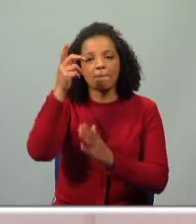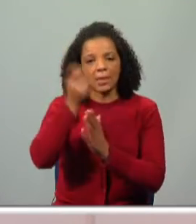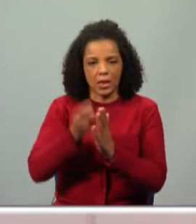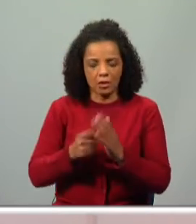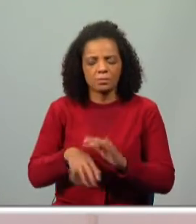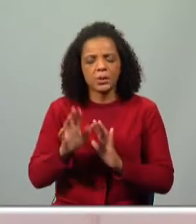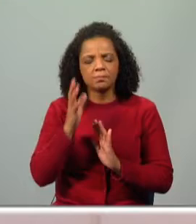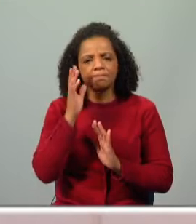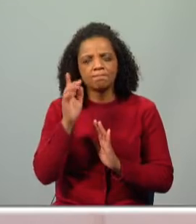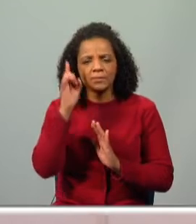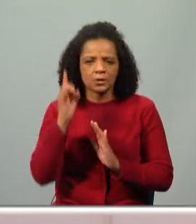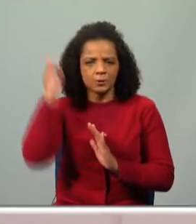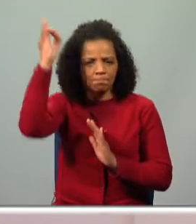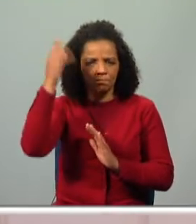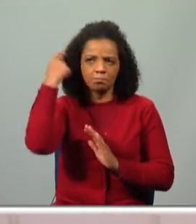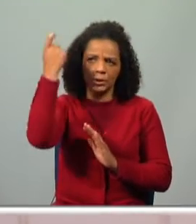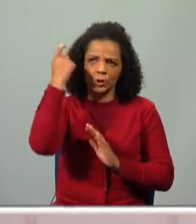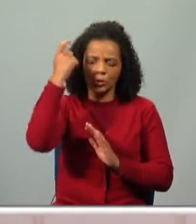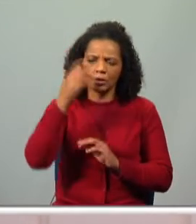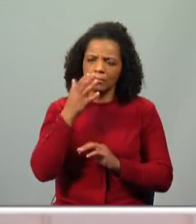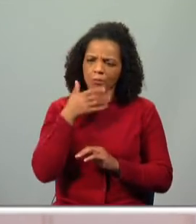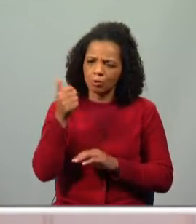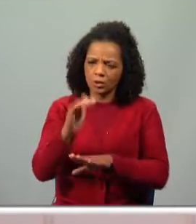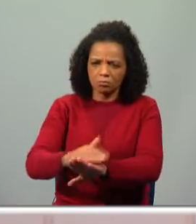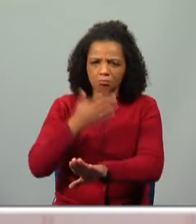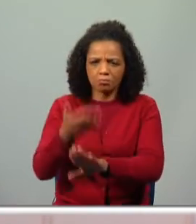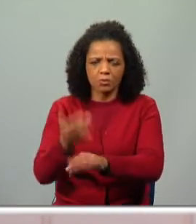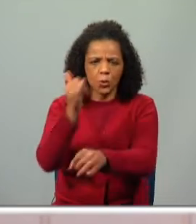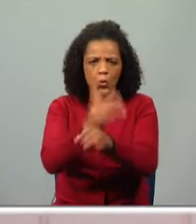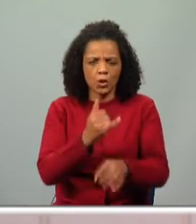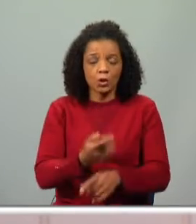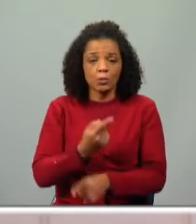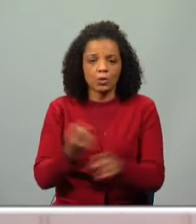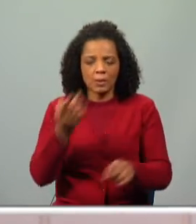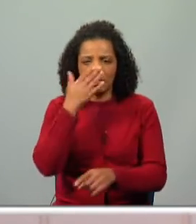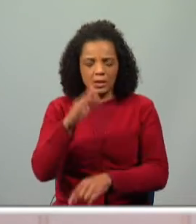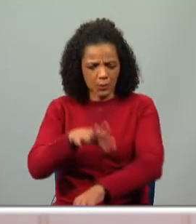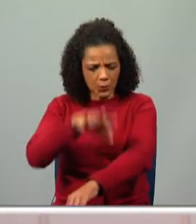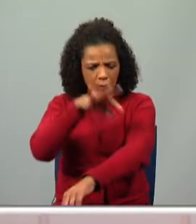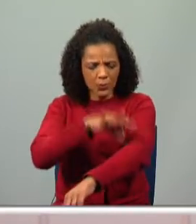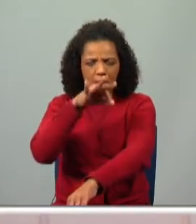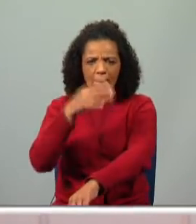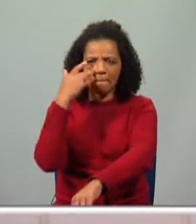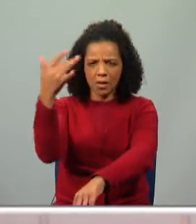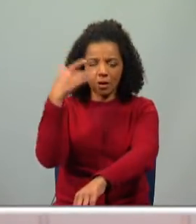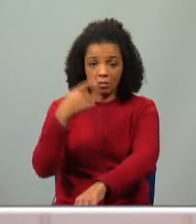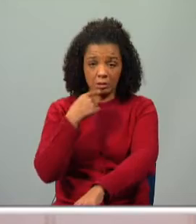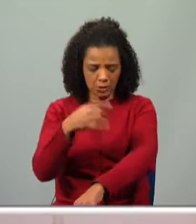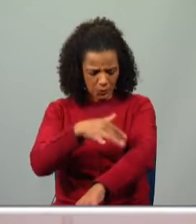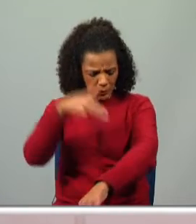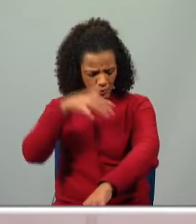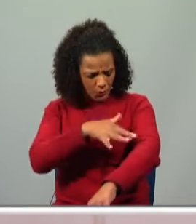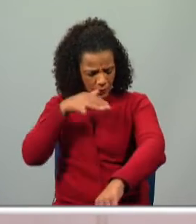Olímpia achou que esta galinha era ainda mais bonita que todas as outras, porque parecia que as penas dela brilhavam muito. E ela até dizia,